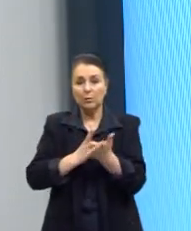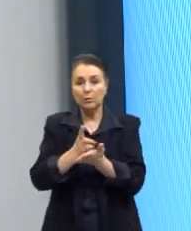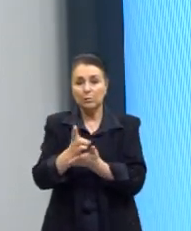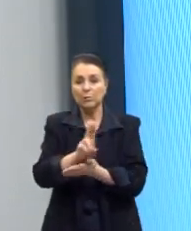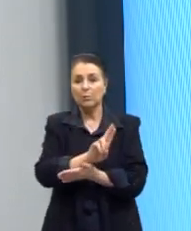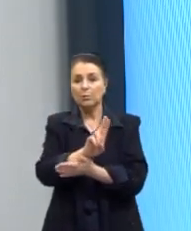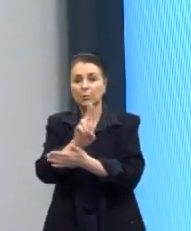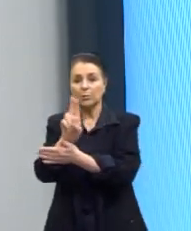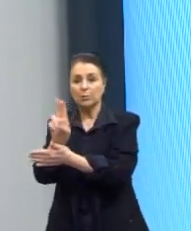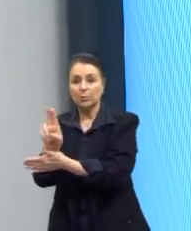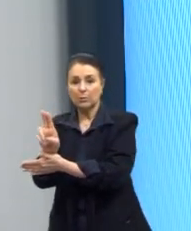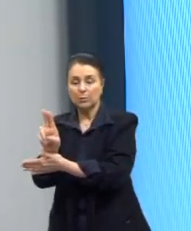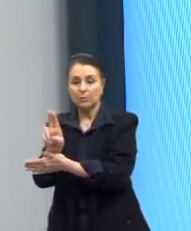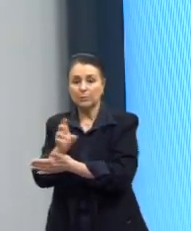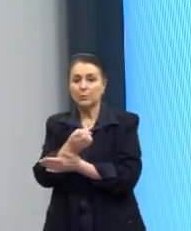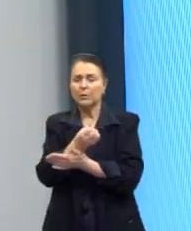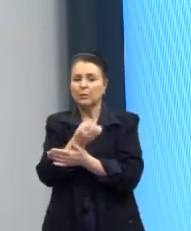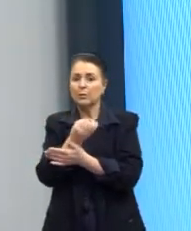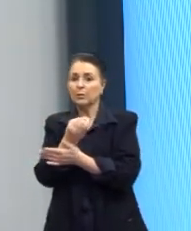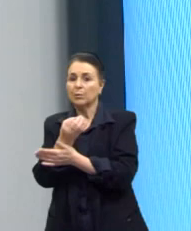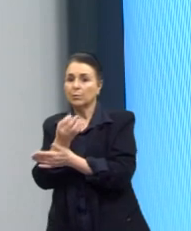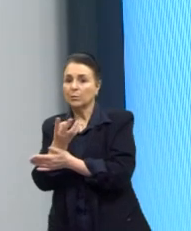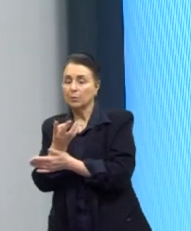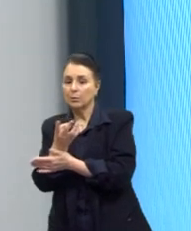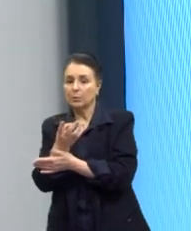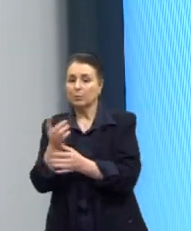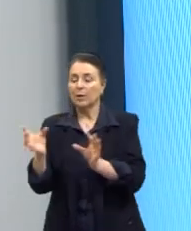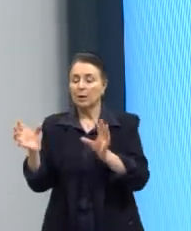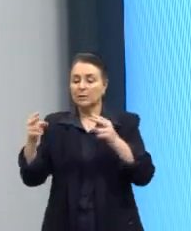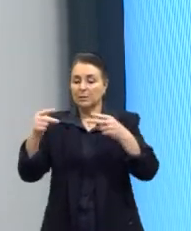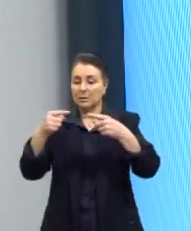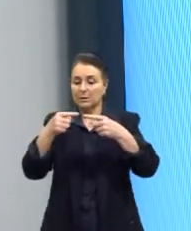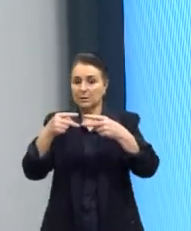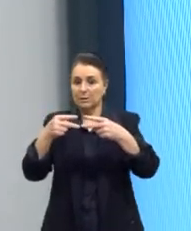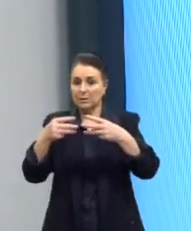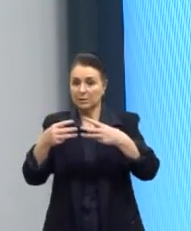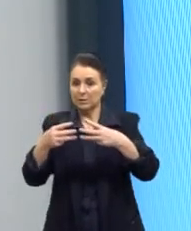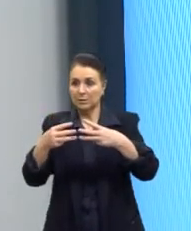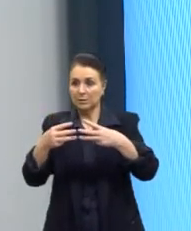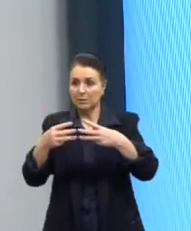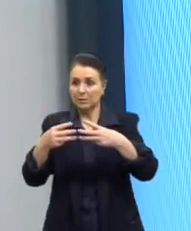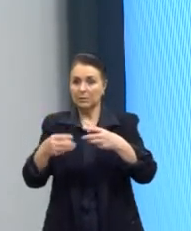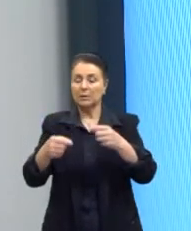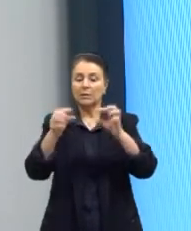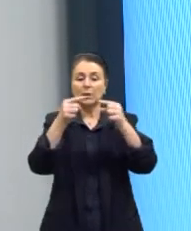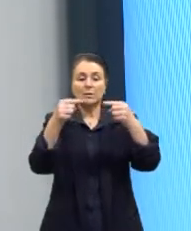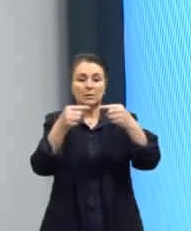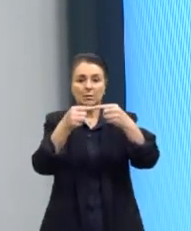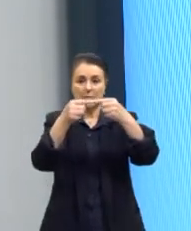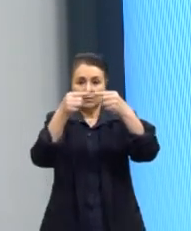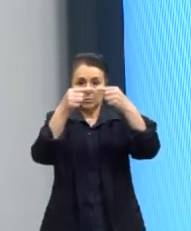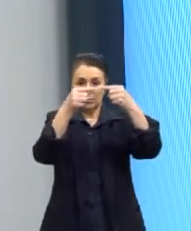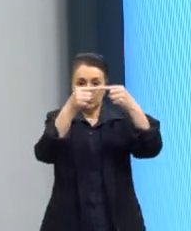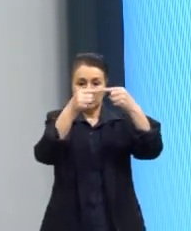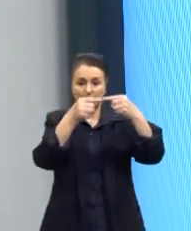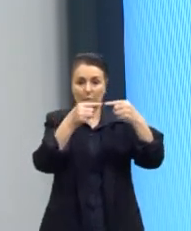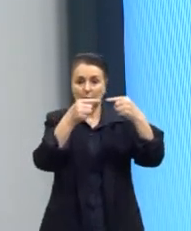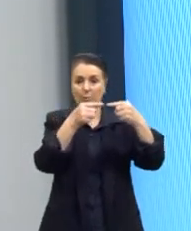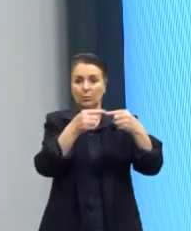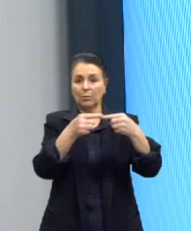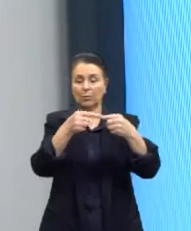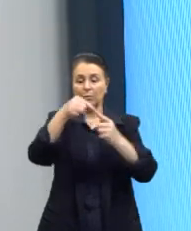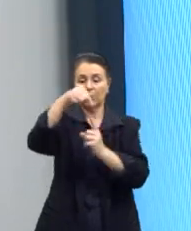nomenclatura, contando ali e seguindo as ligações. Então, um, dois, três, somente ligações simples. Eu vou ter um, dois